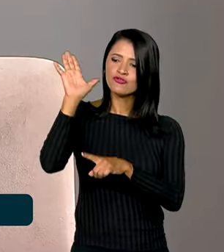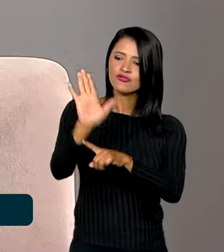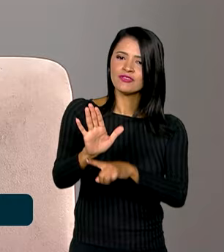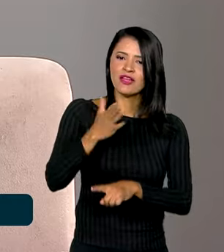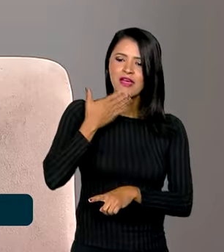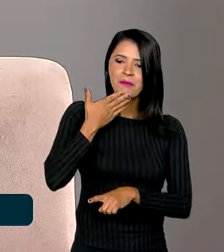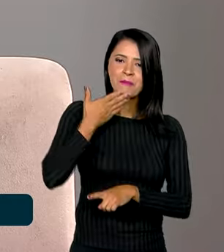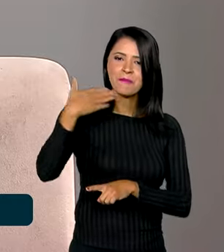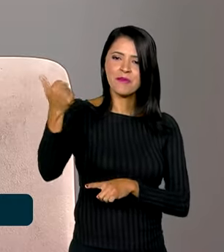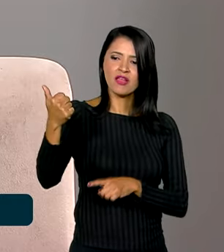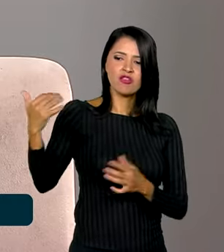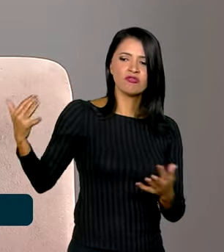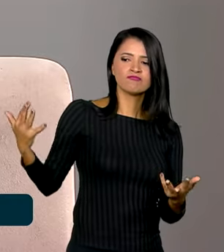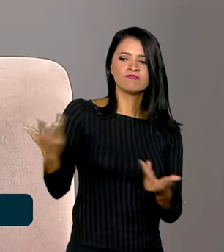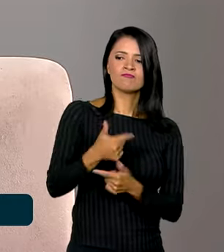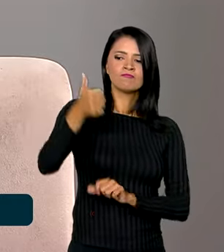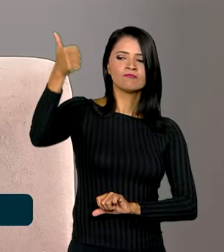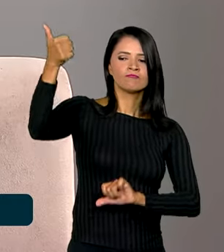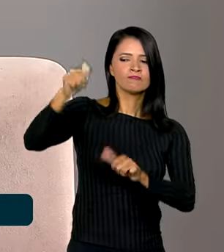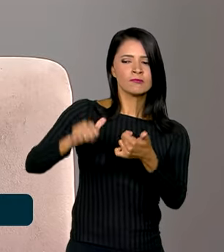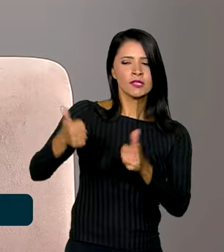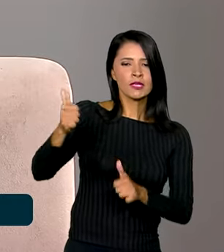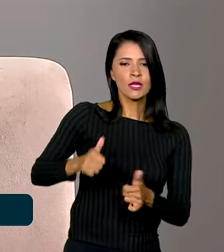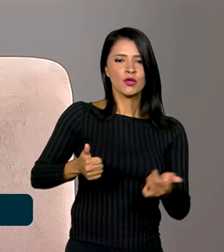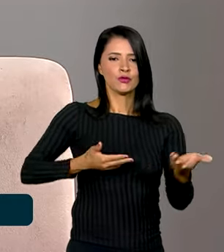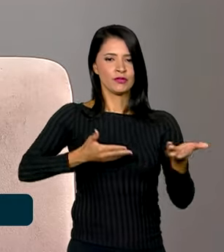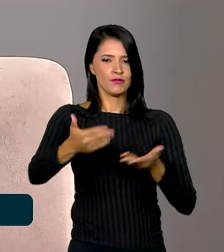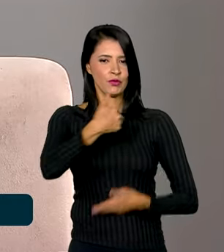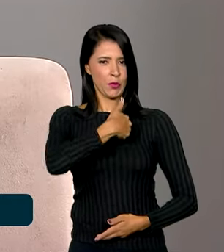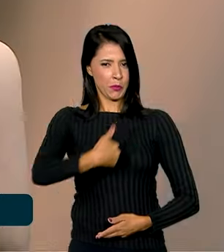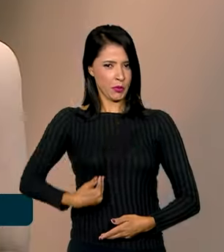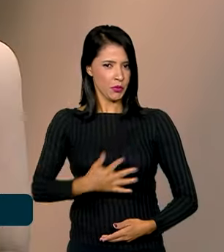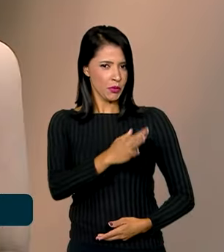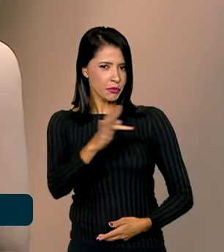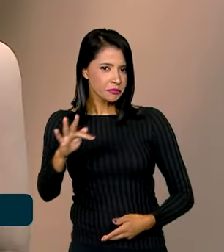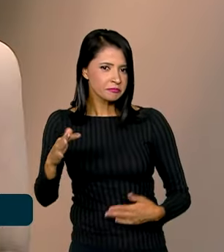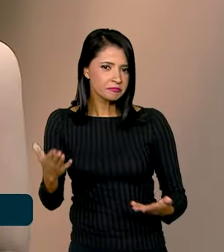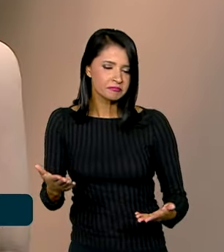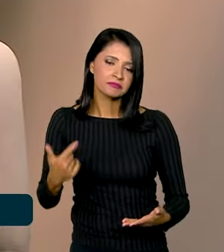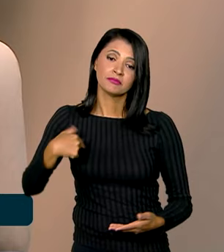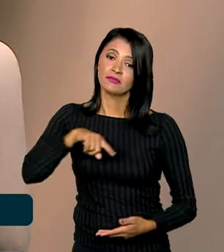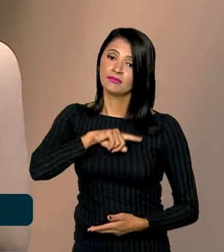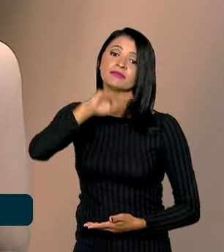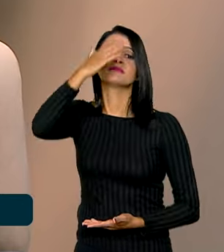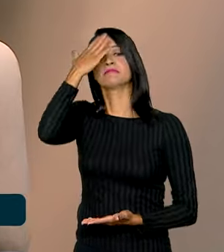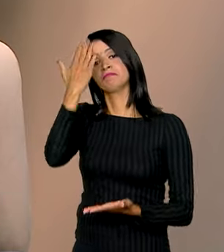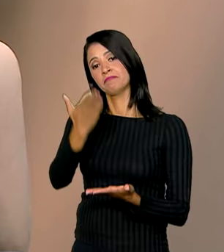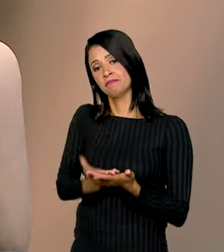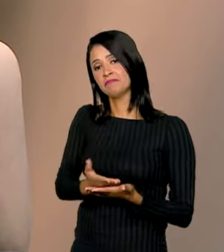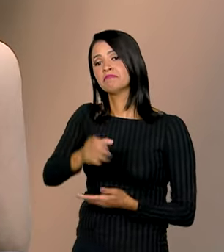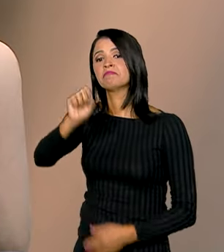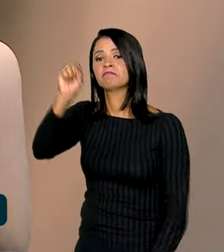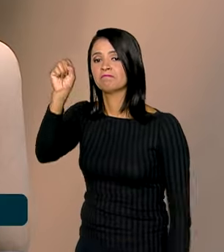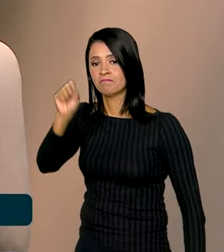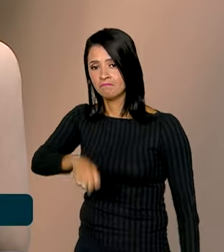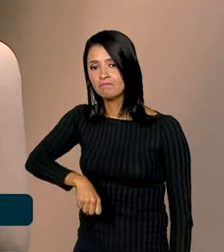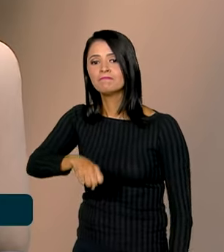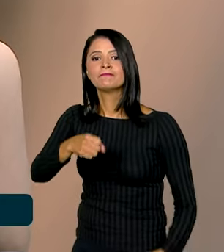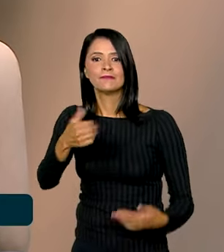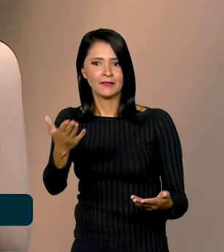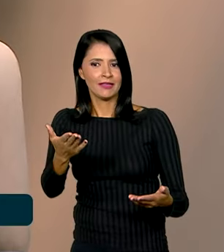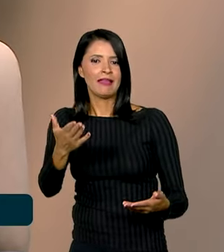qualificação dos servidores públicos federais? Olha, a gente acredita que sim, e eu acho que até